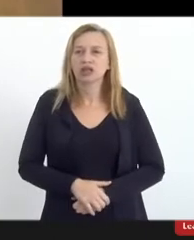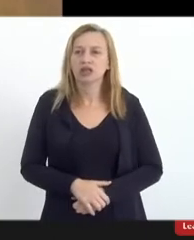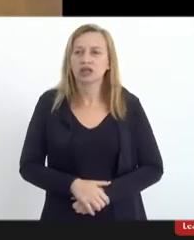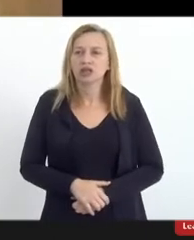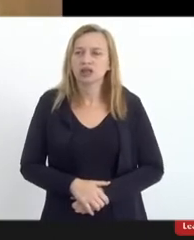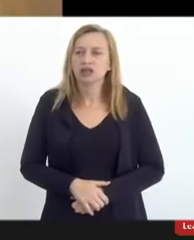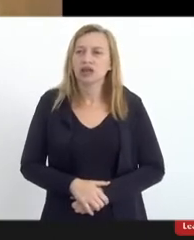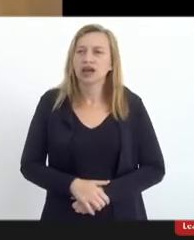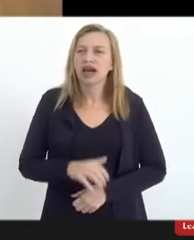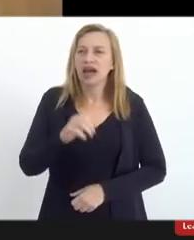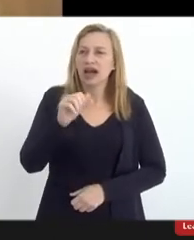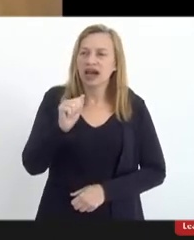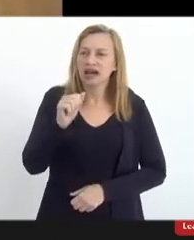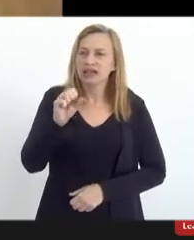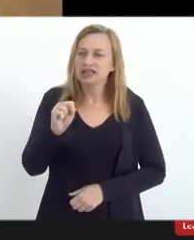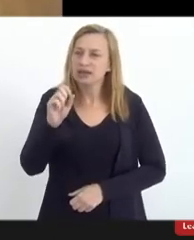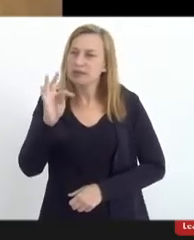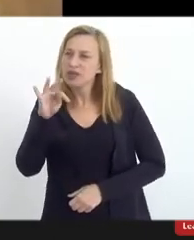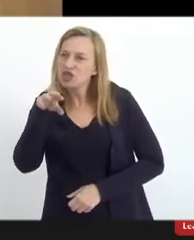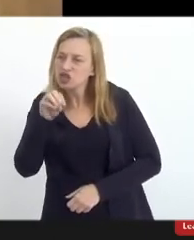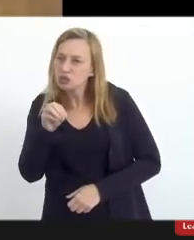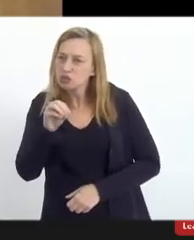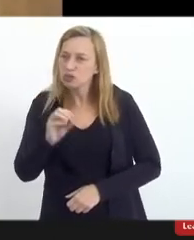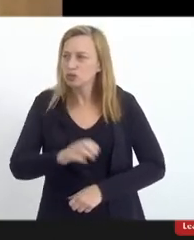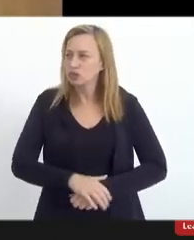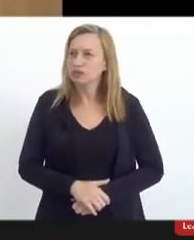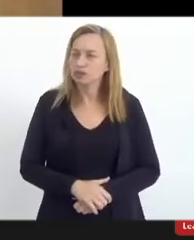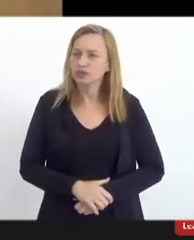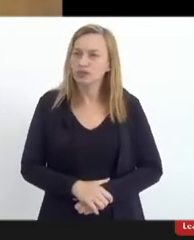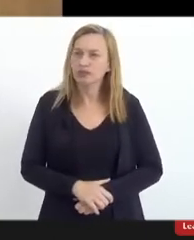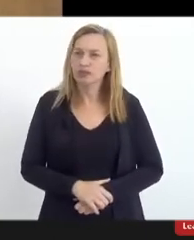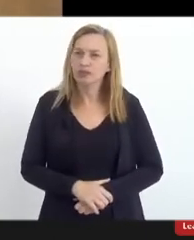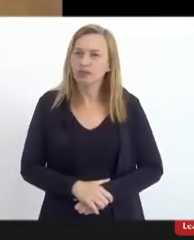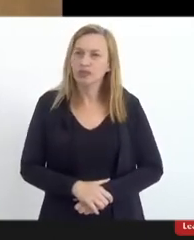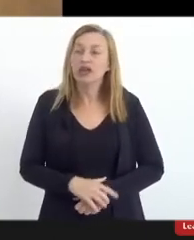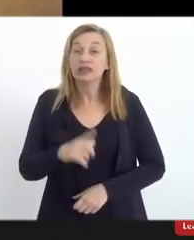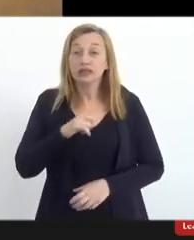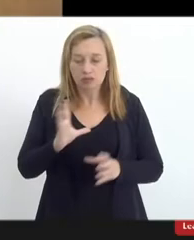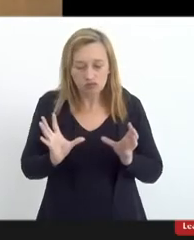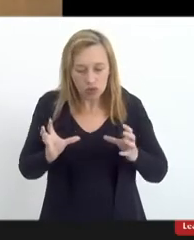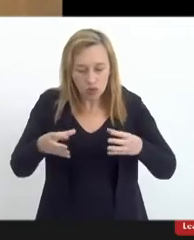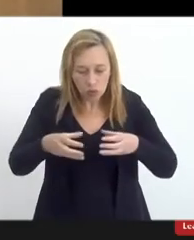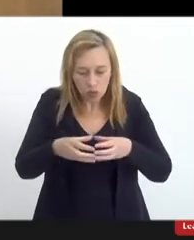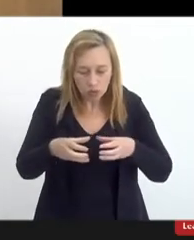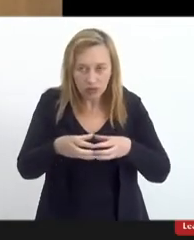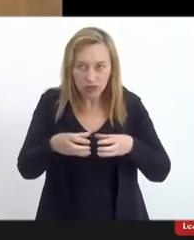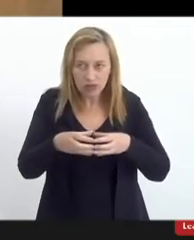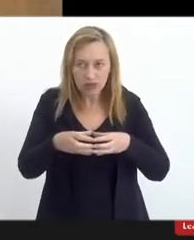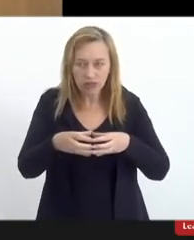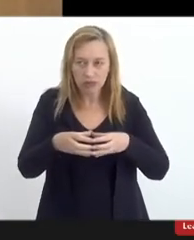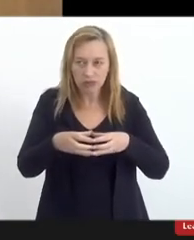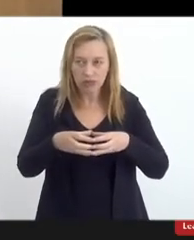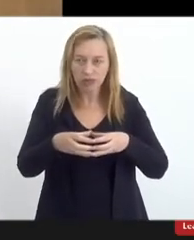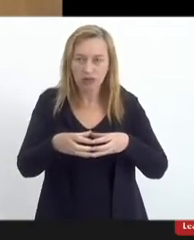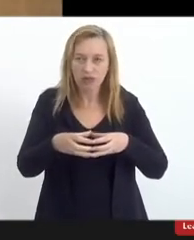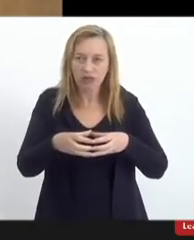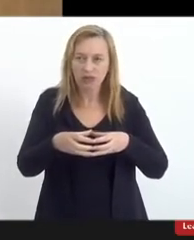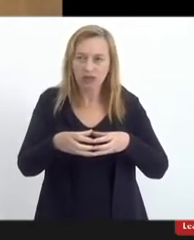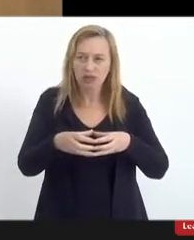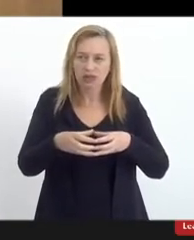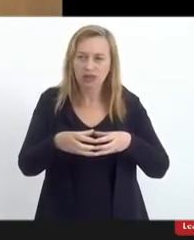arcebispo, não é? O senhor Cardeal D. Oraní Tempesta, tem uma comissão encarregada de